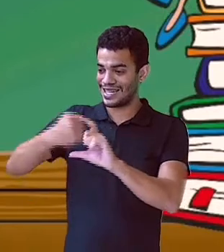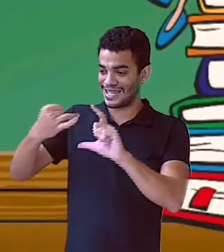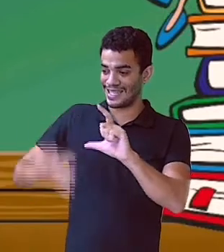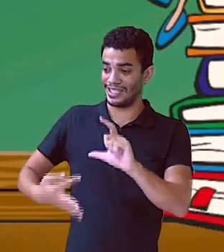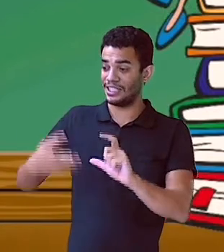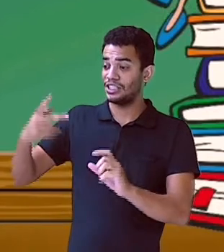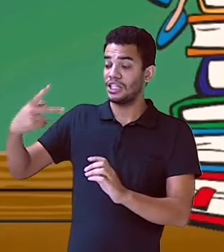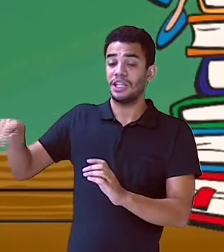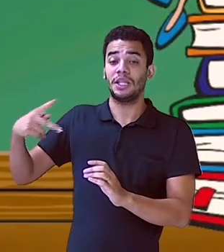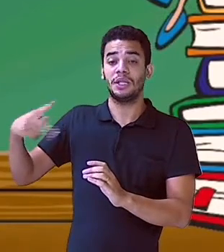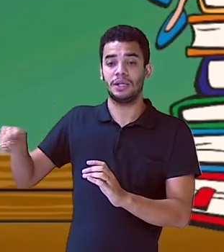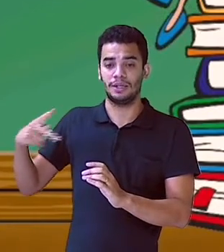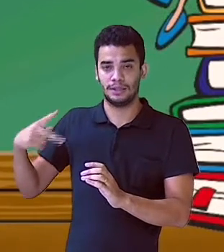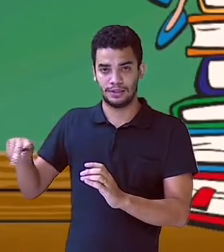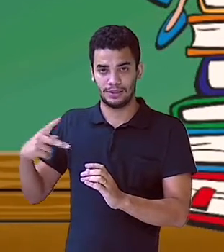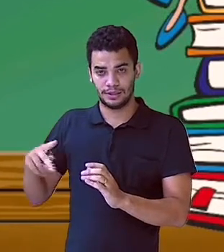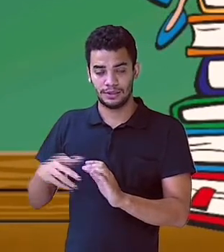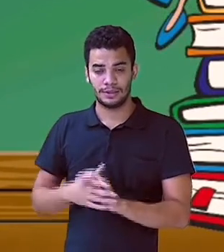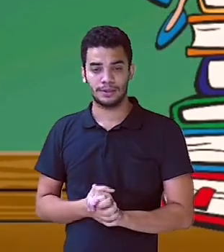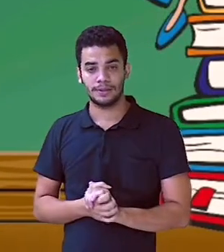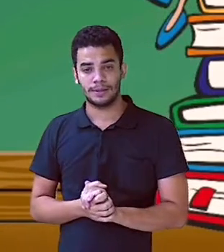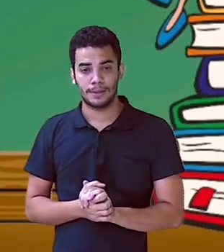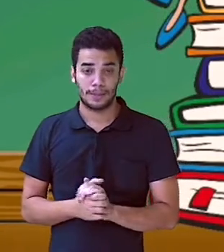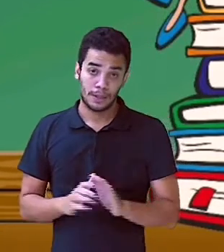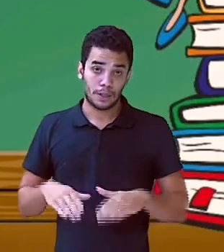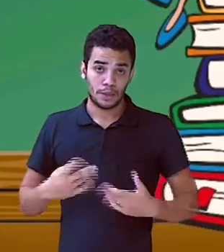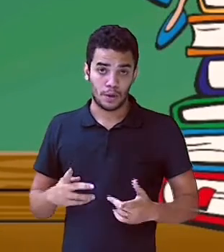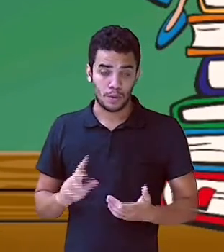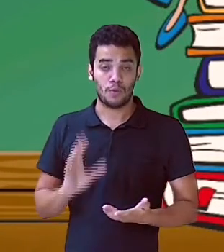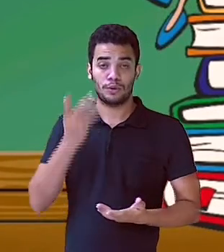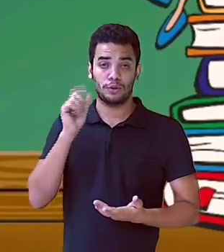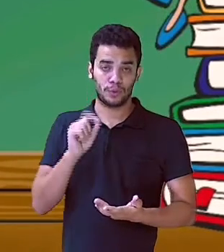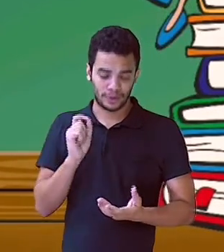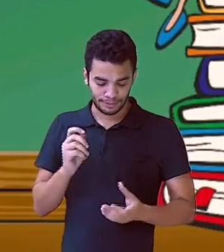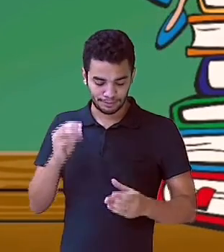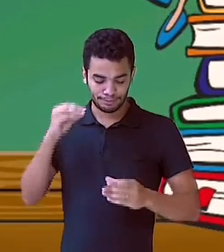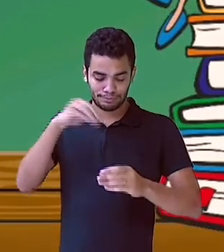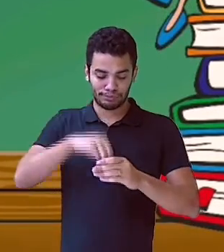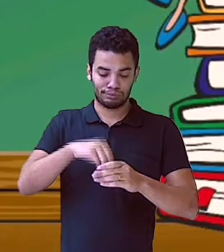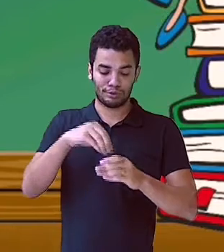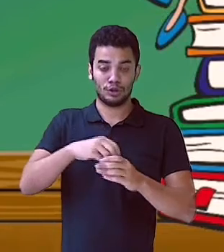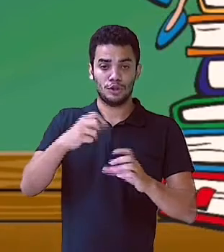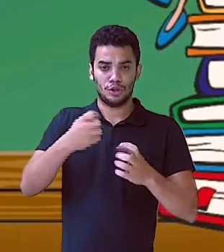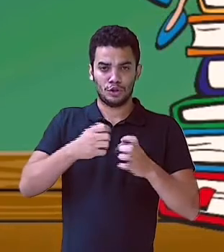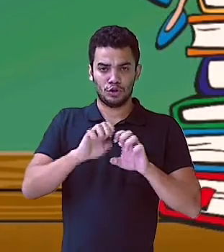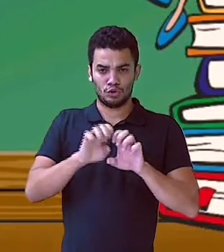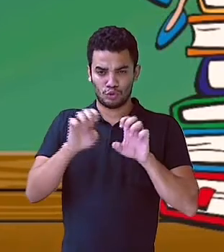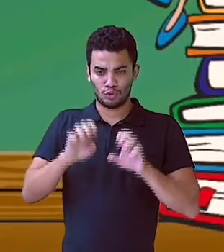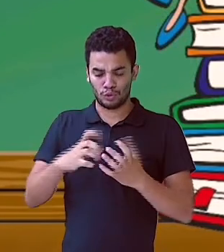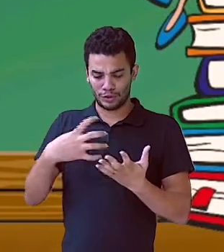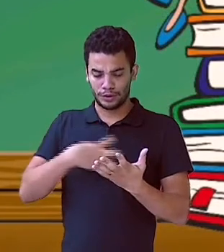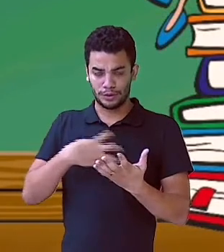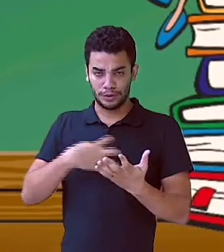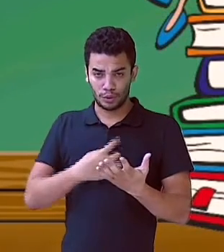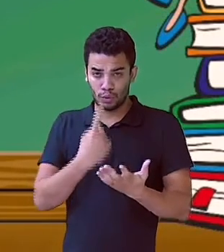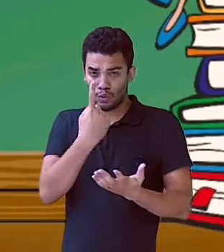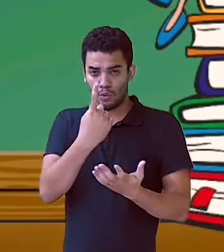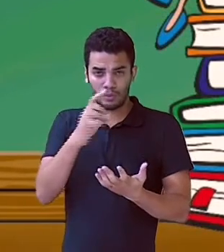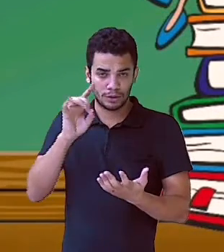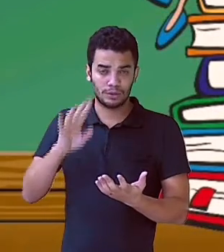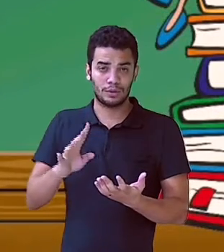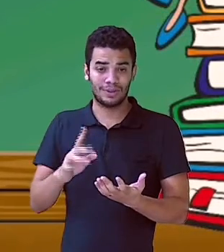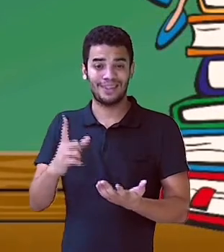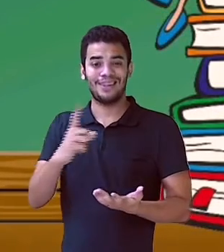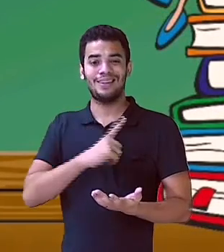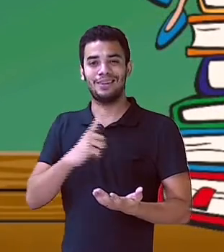tá? E aí há somente um núcleo. Isso. Só vai ter um núcleo aqui nesse predicado, que vai ser caracterizado por um